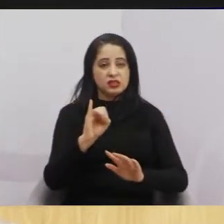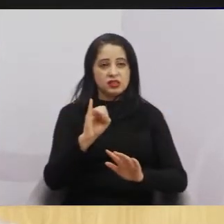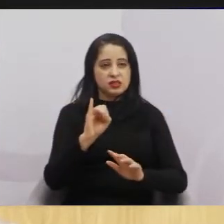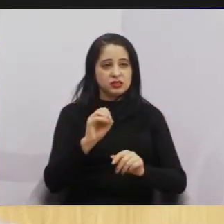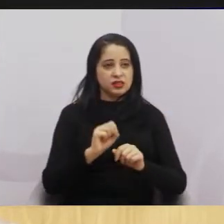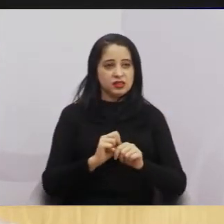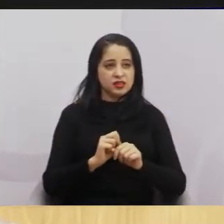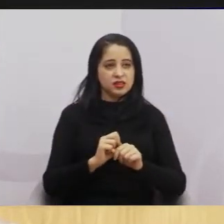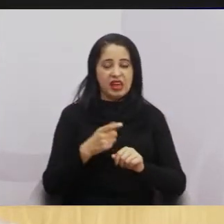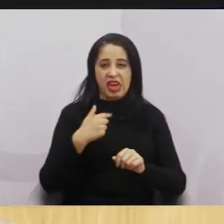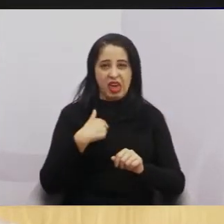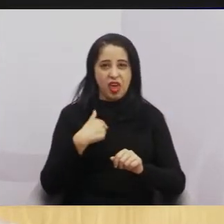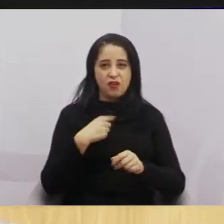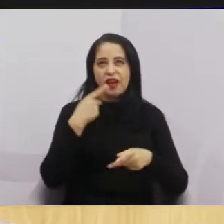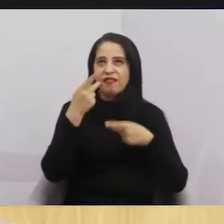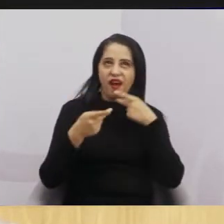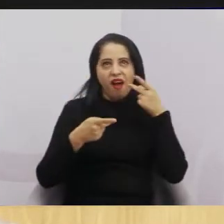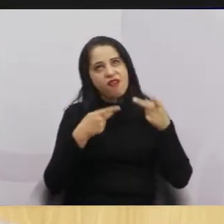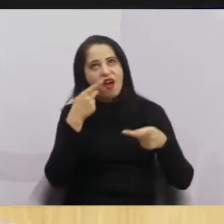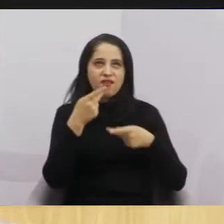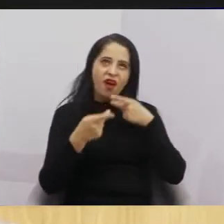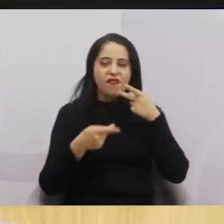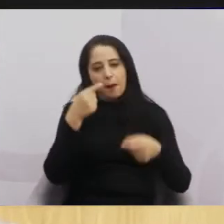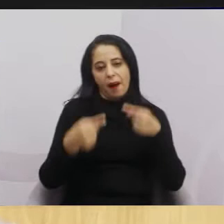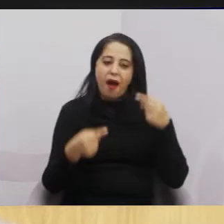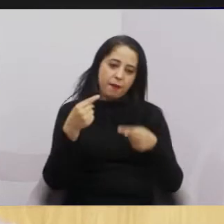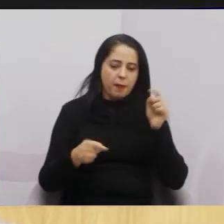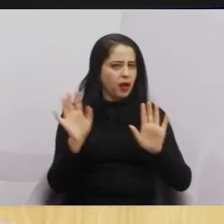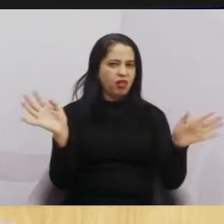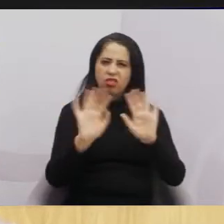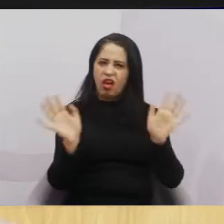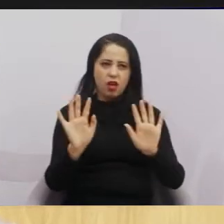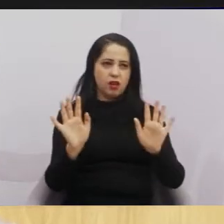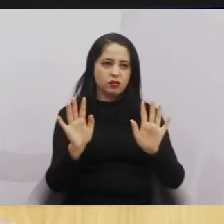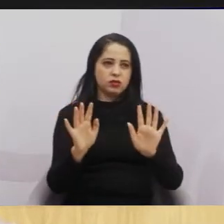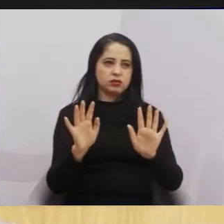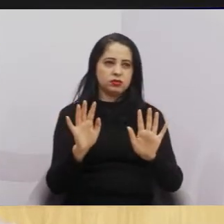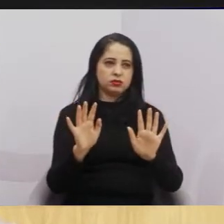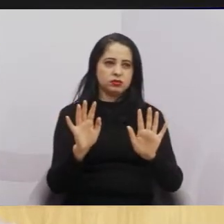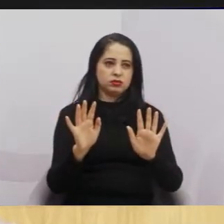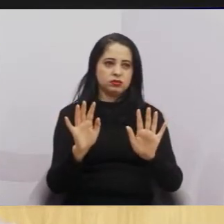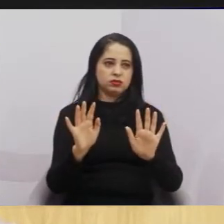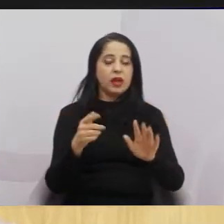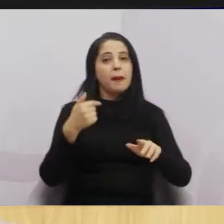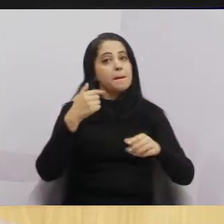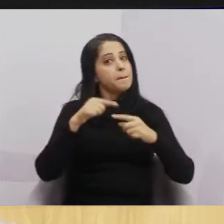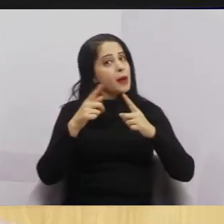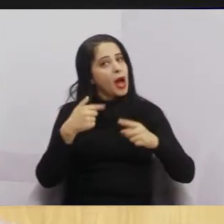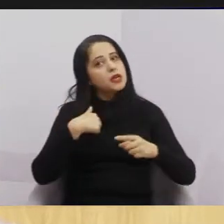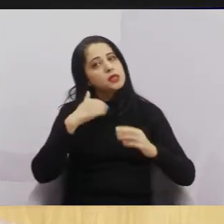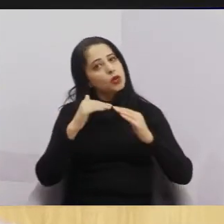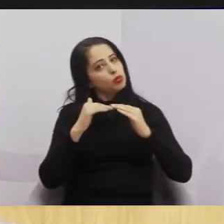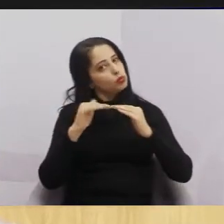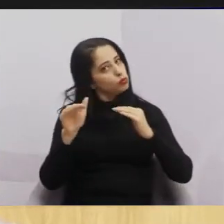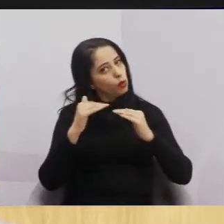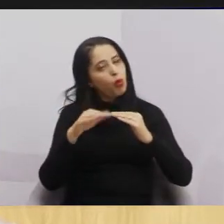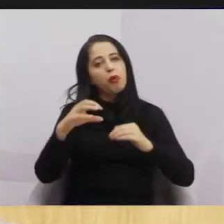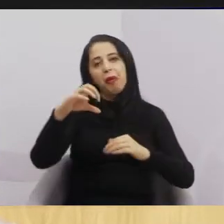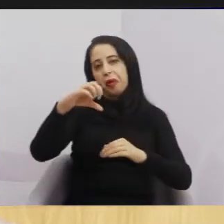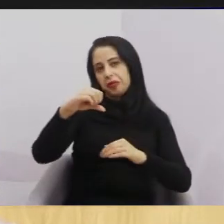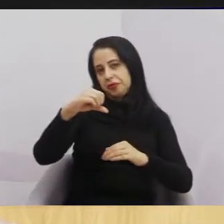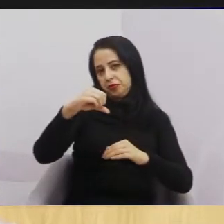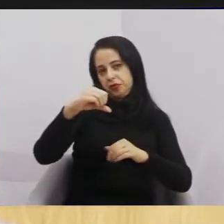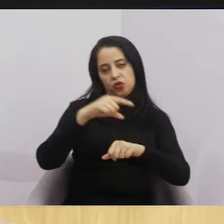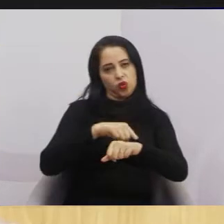Não vou ficar naquela debate. Eu só sou contrário a ser nove horas porque eu coloquei no papel que vai ser três